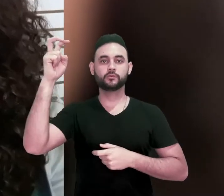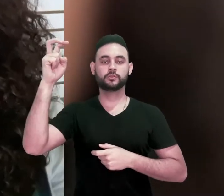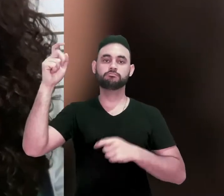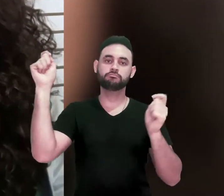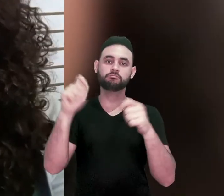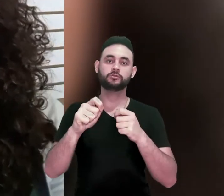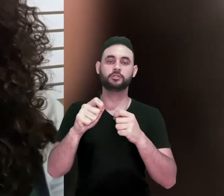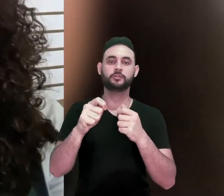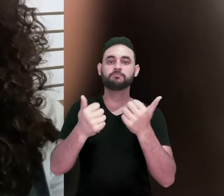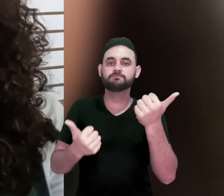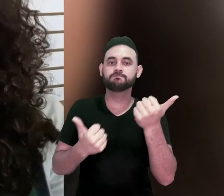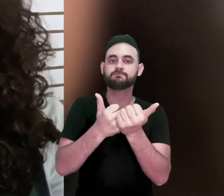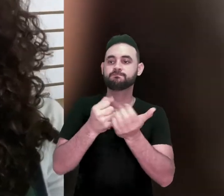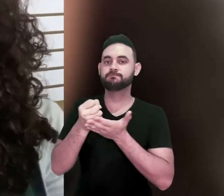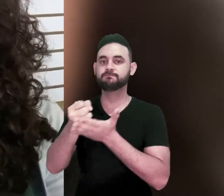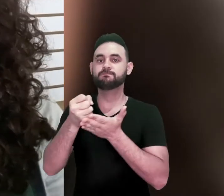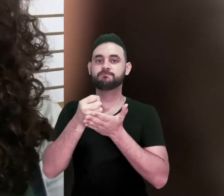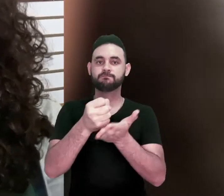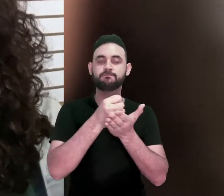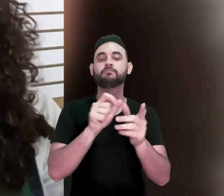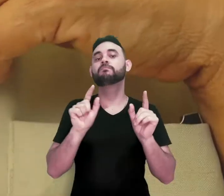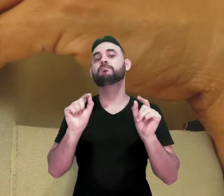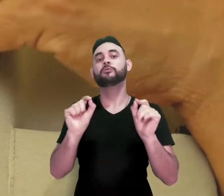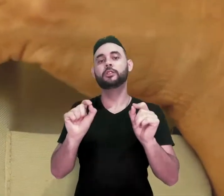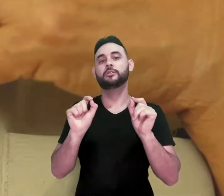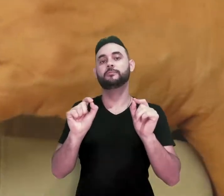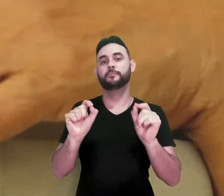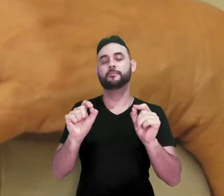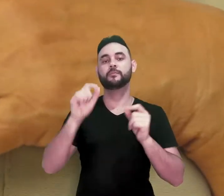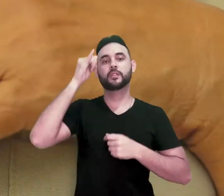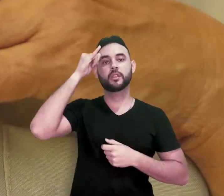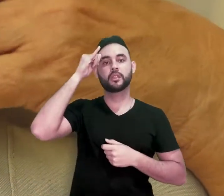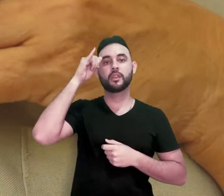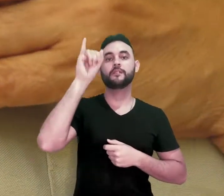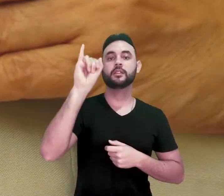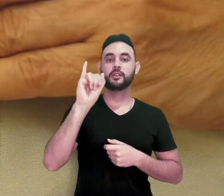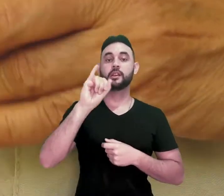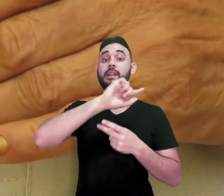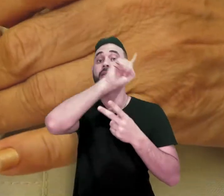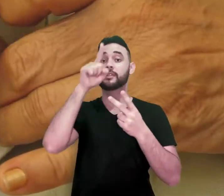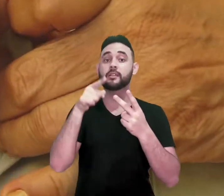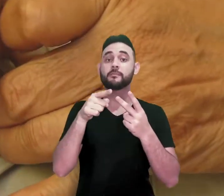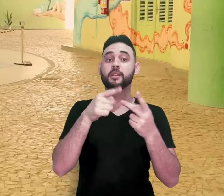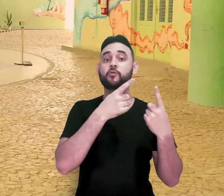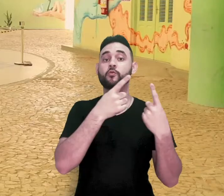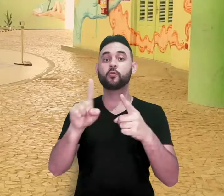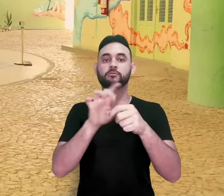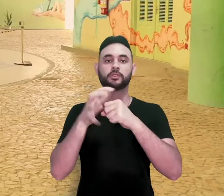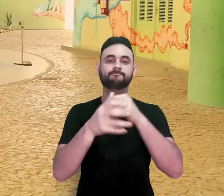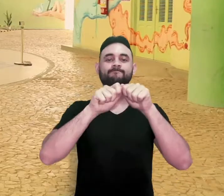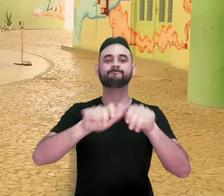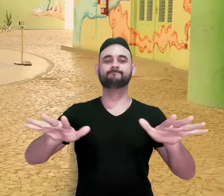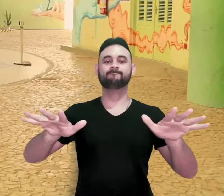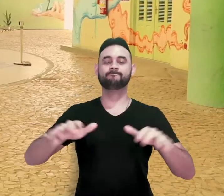colabora, né, tem colaborado, né, na perspectiva aí de prevenção e enfrentamento a esse contexto